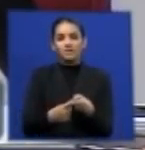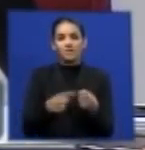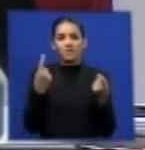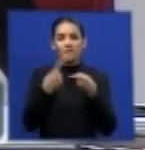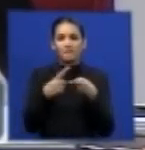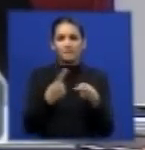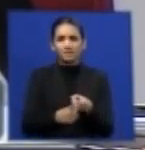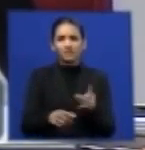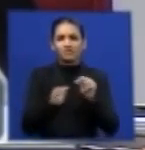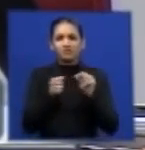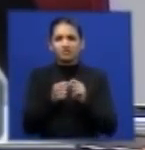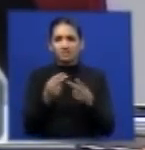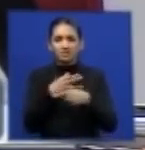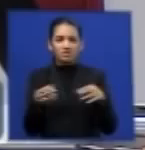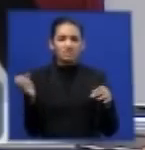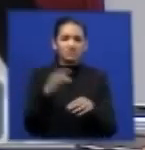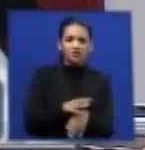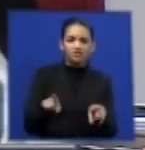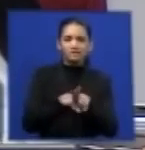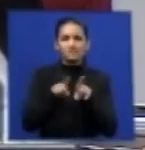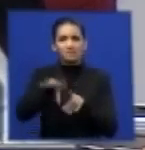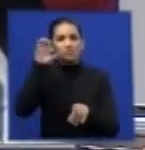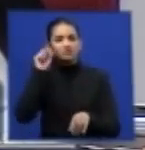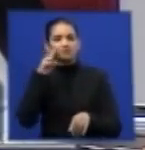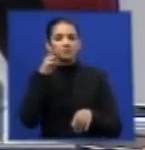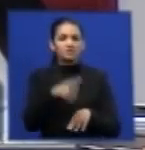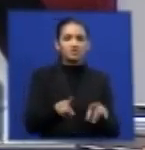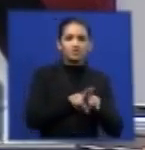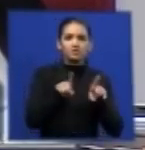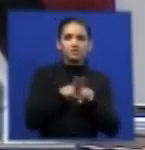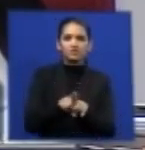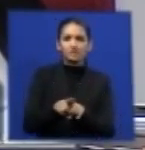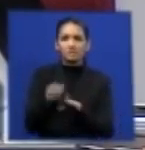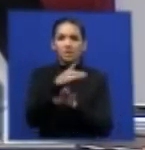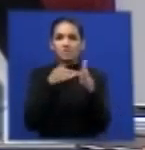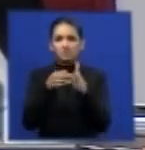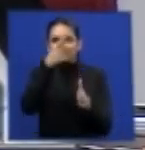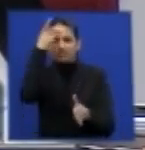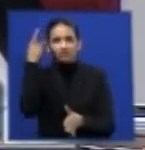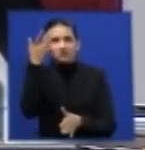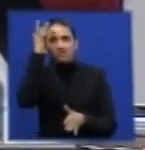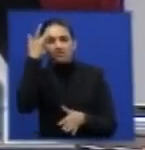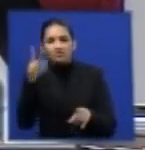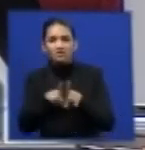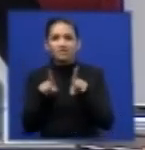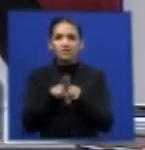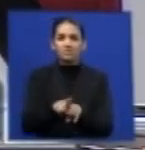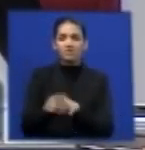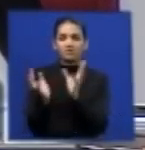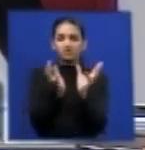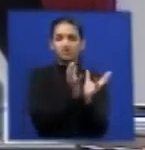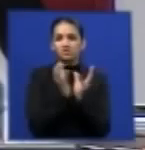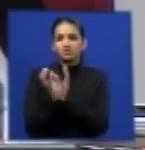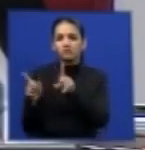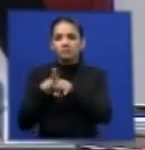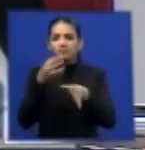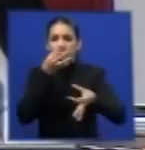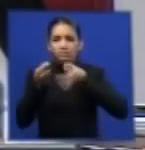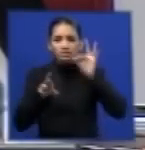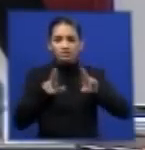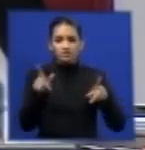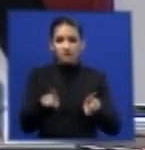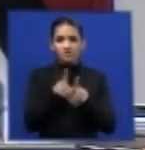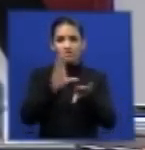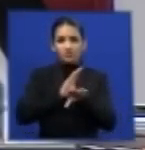inovou usou viu viu destroçou tabus tomou partido dos que só se salvam pela lei a Constituição